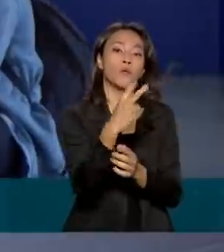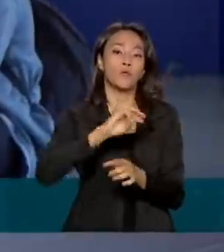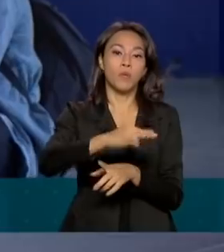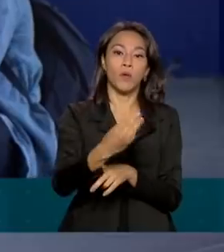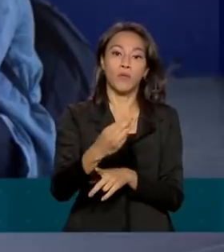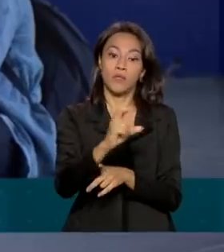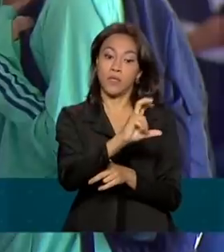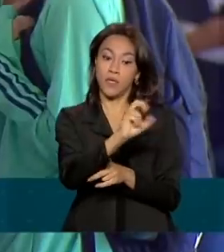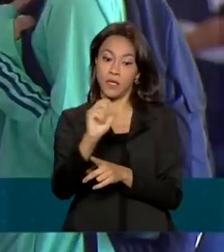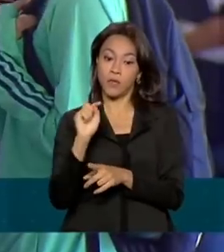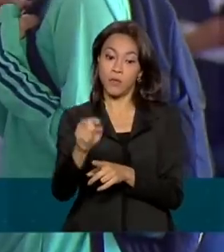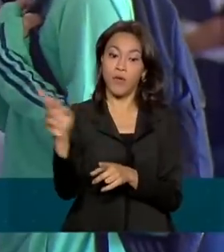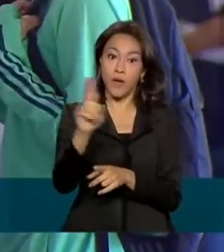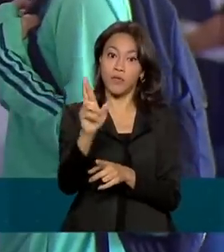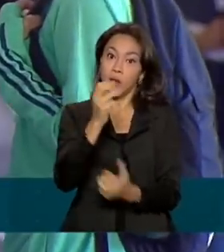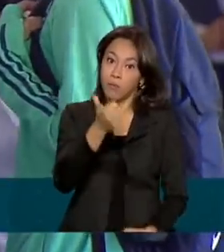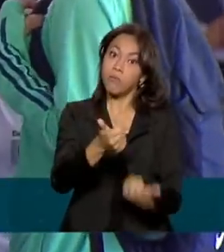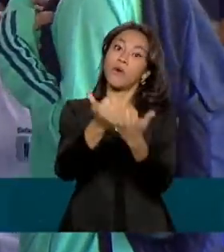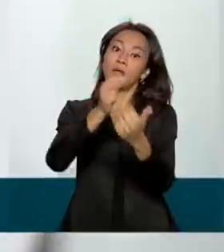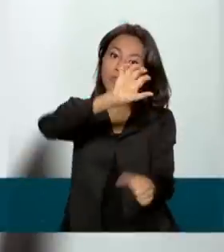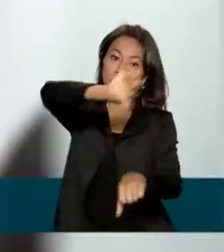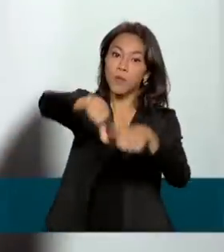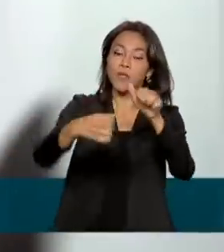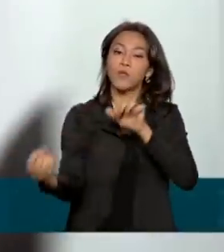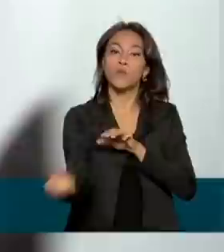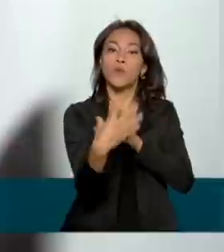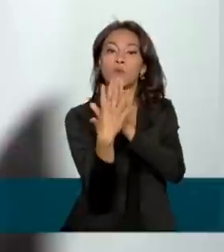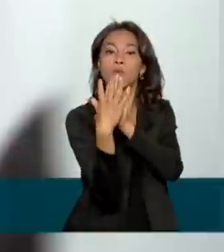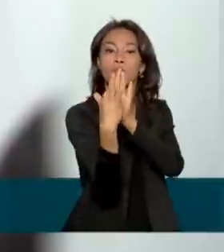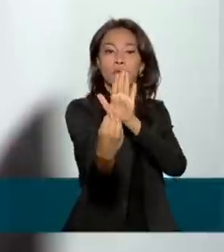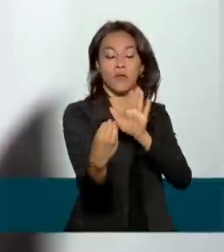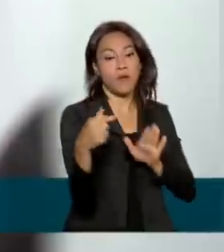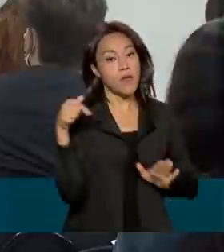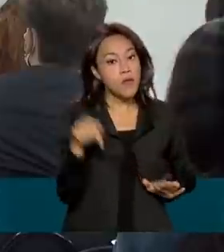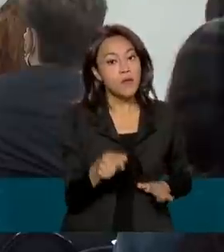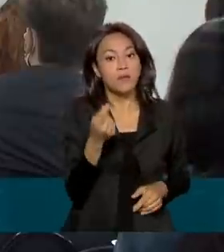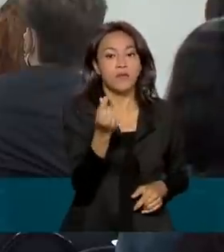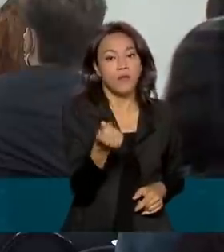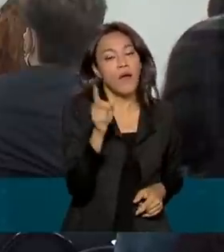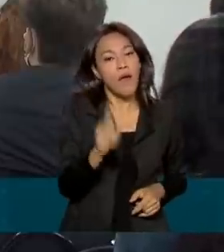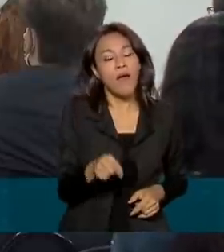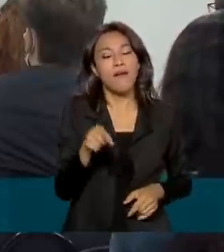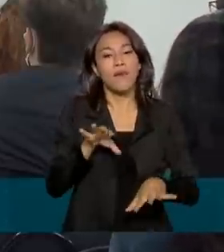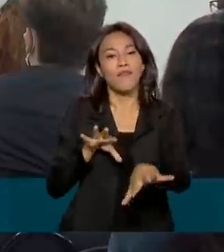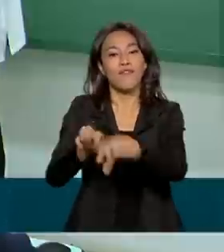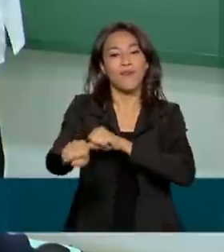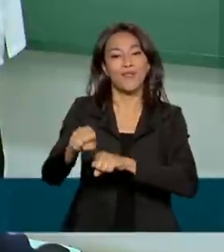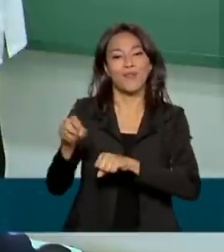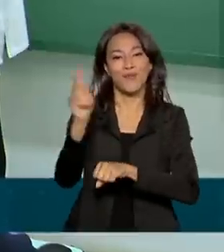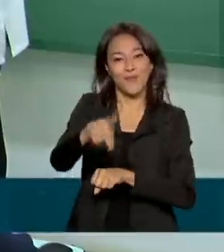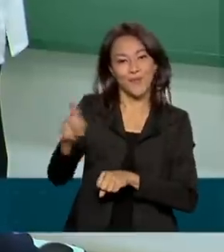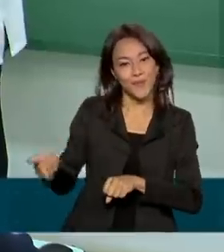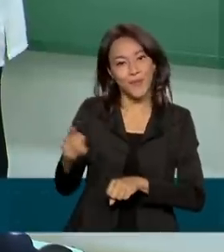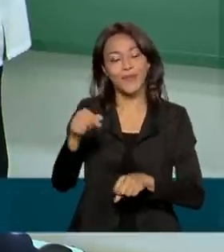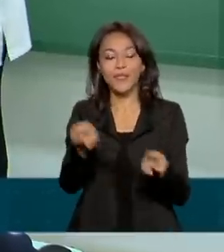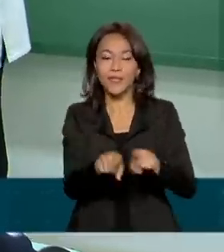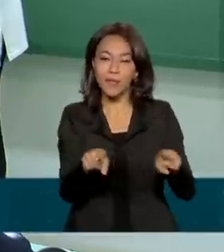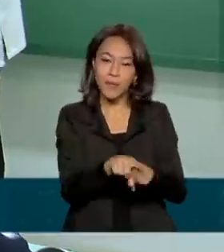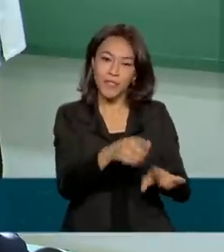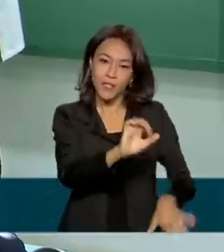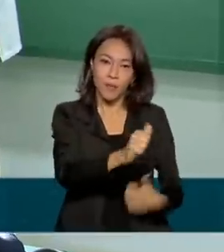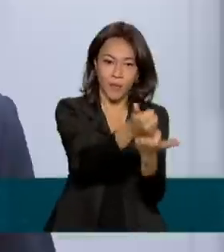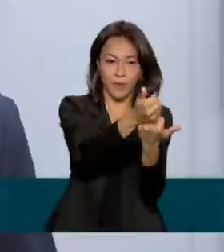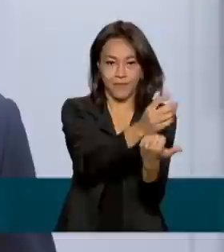apoio para a implantação do novo ensino médio. O recurso é utilizado, por exemplo, na formação de professores e na viabilização de